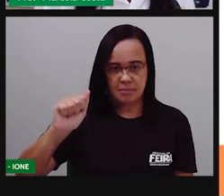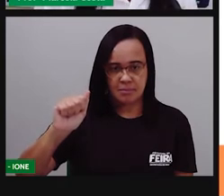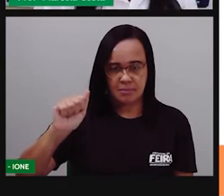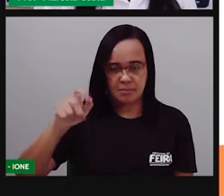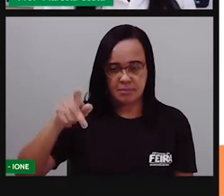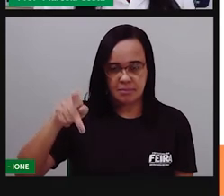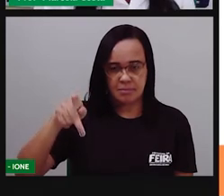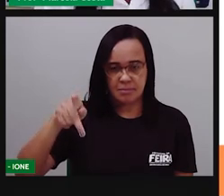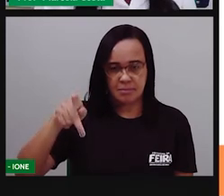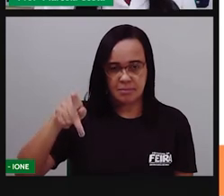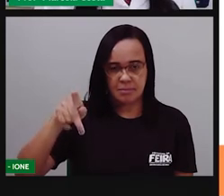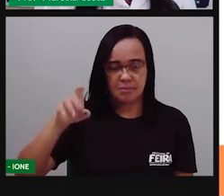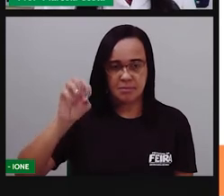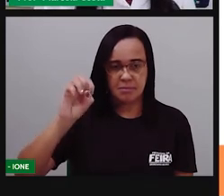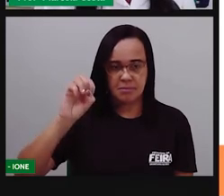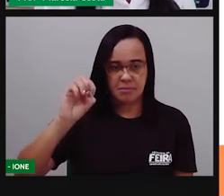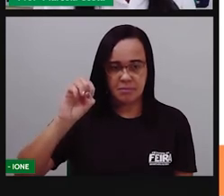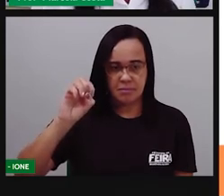Saco.